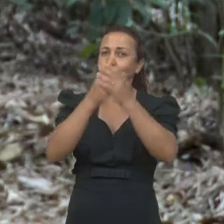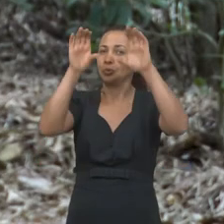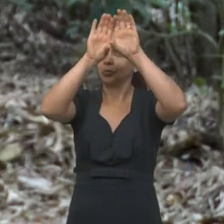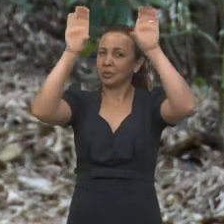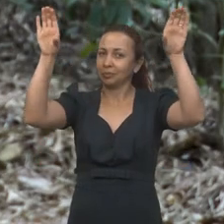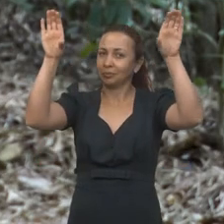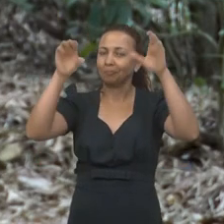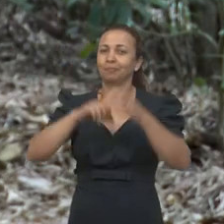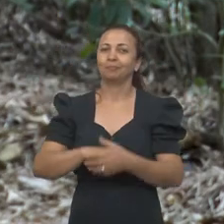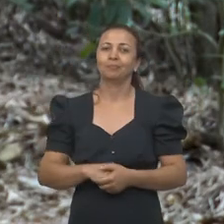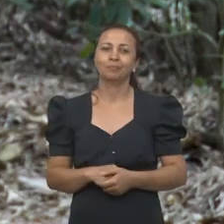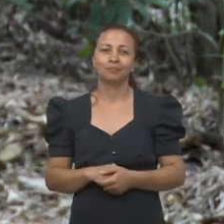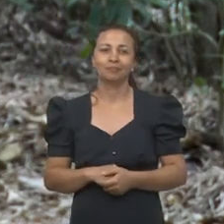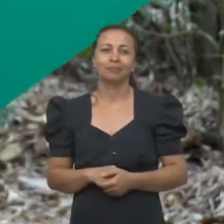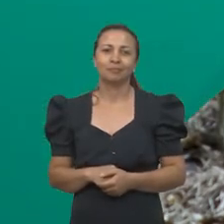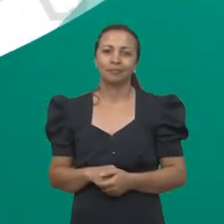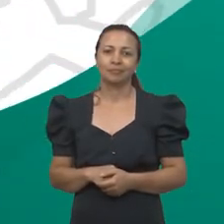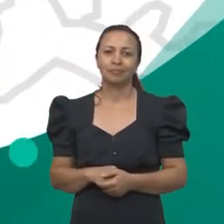a cosmologia.